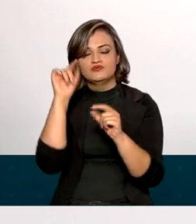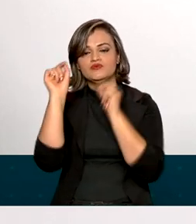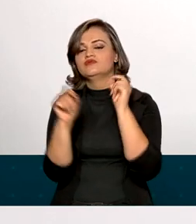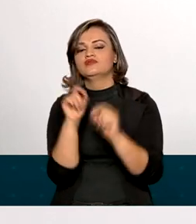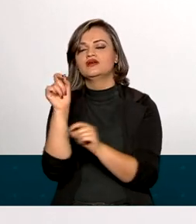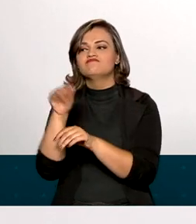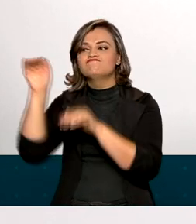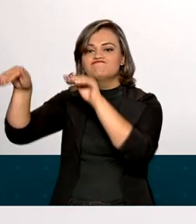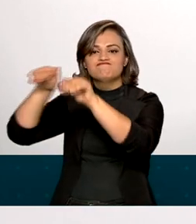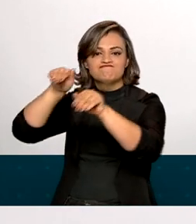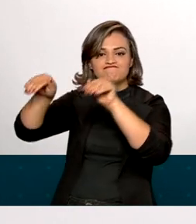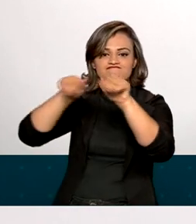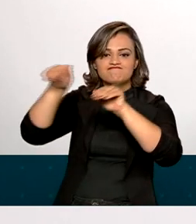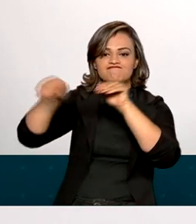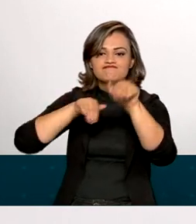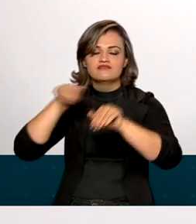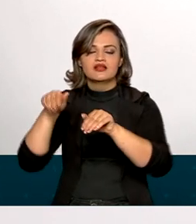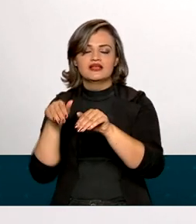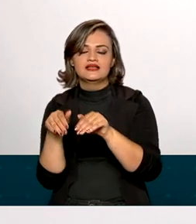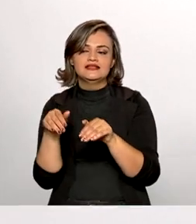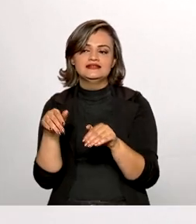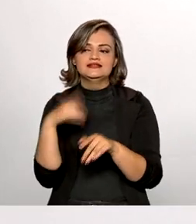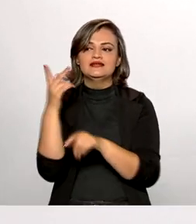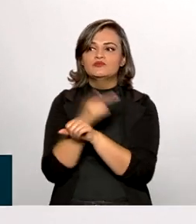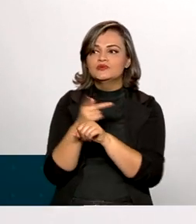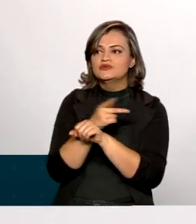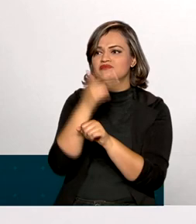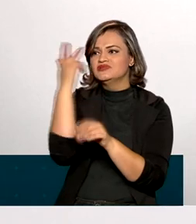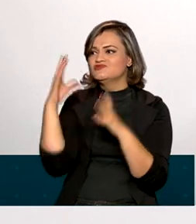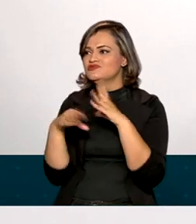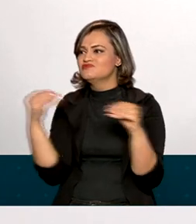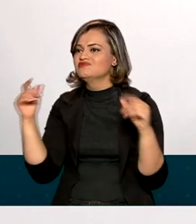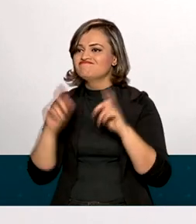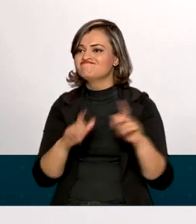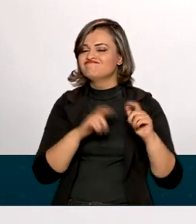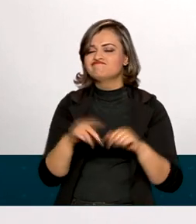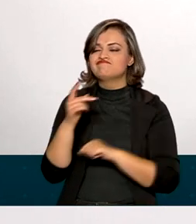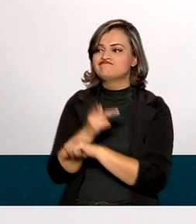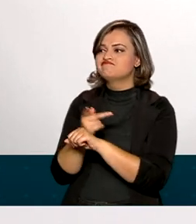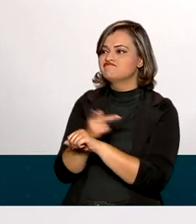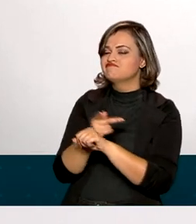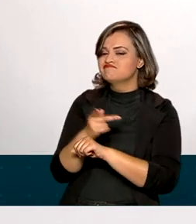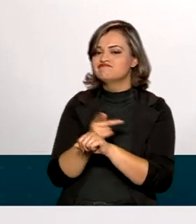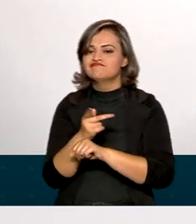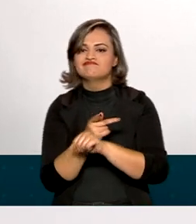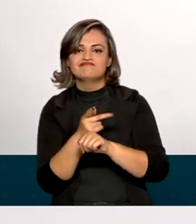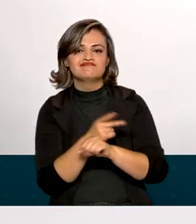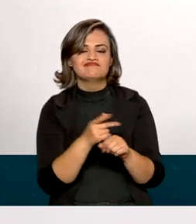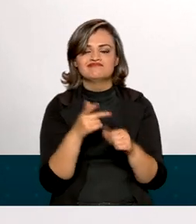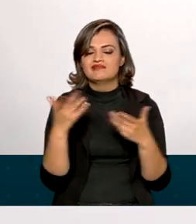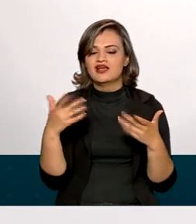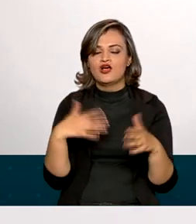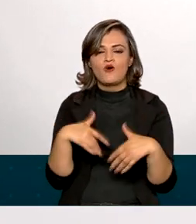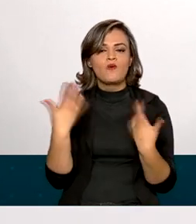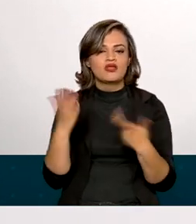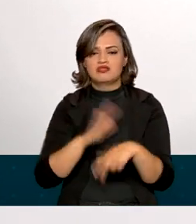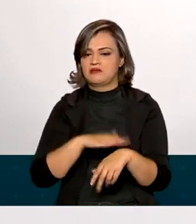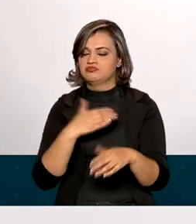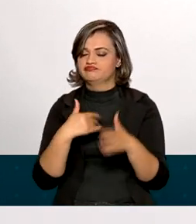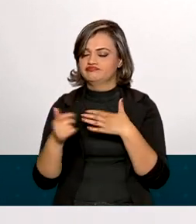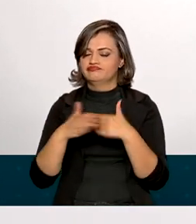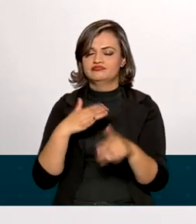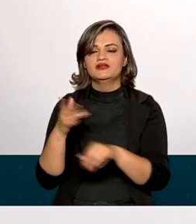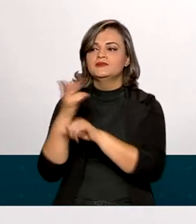chamar todas essas pessoas que estão procurando um ente querido que está desaparecido, não importa quanto tempo,